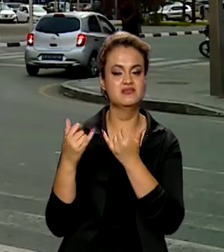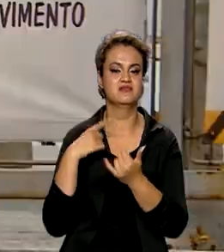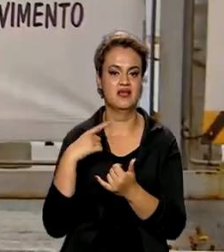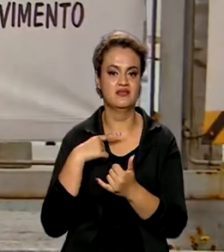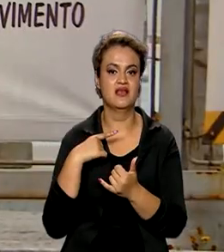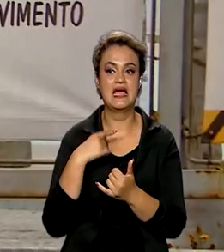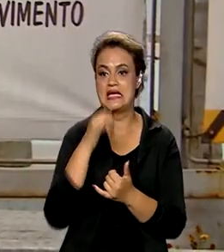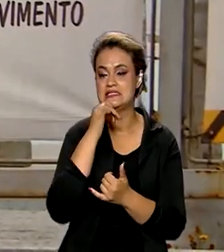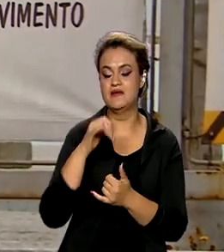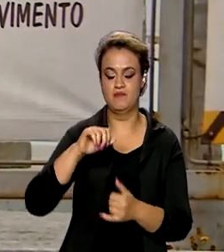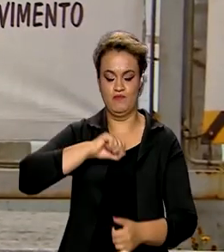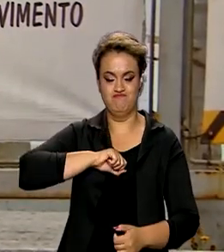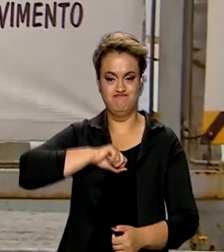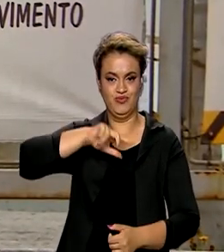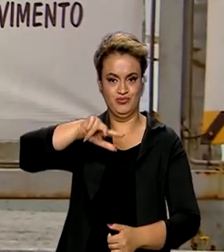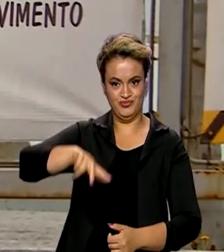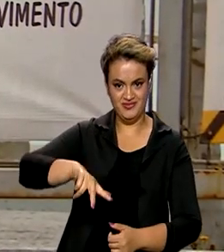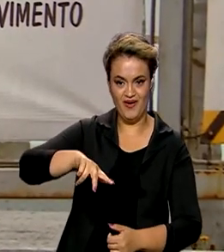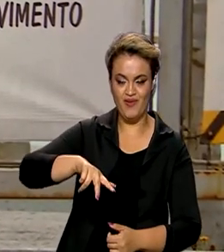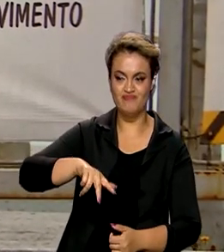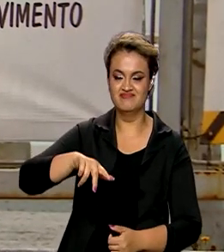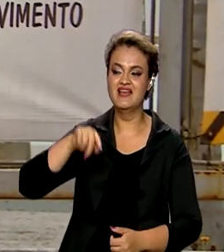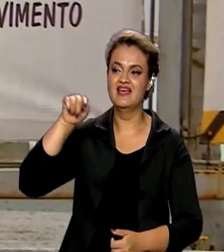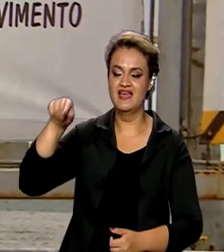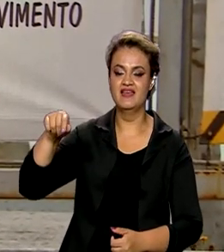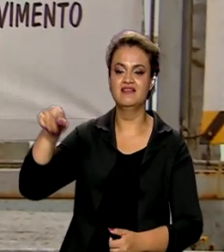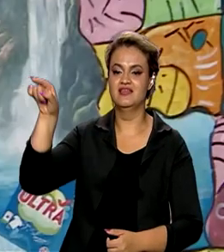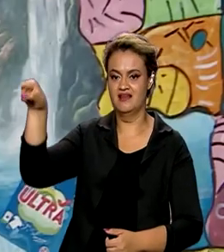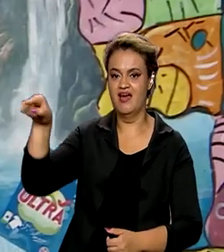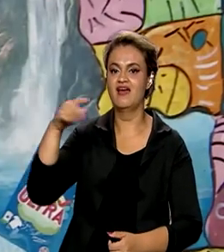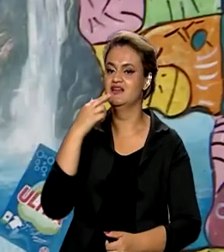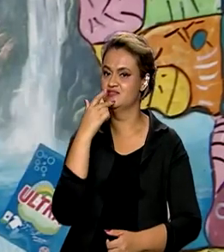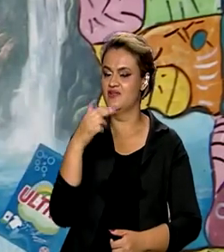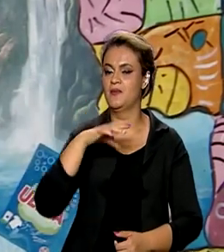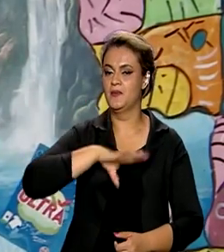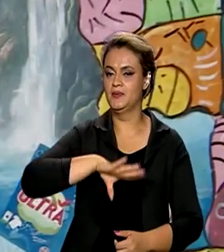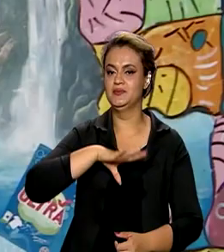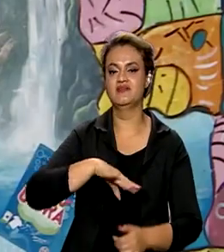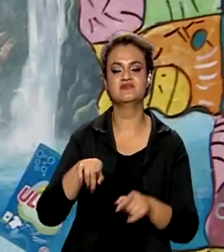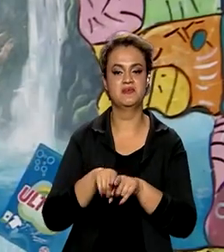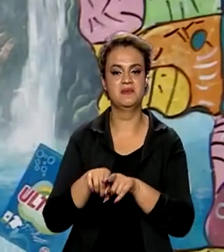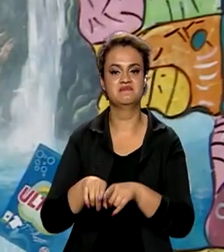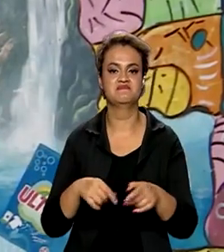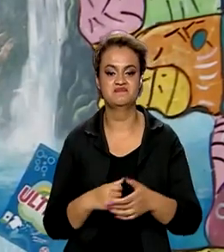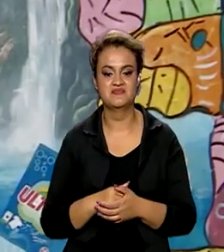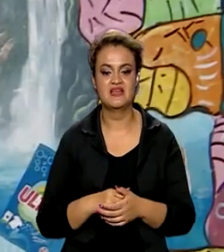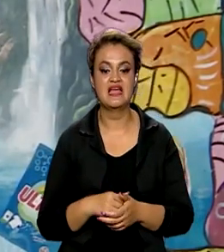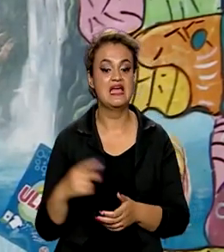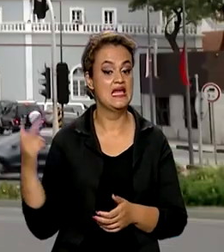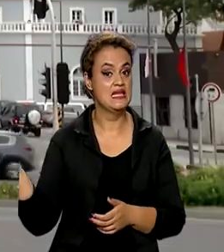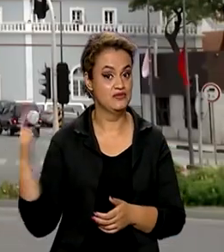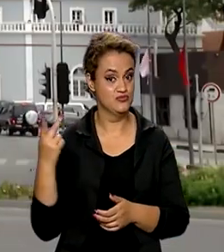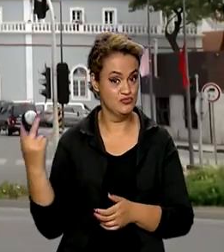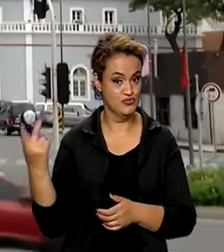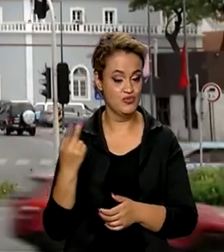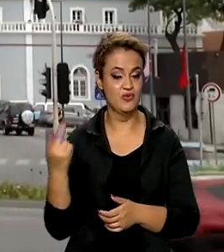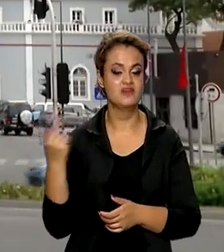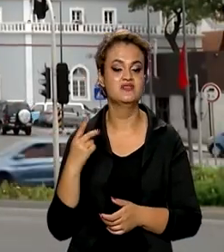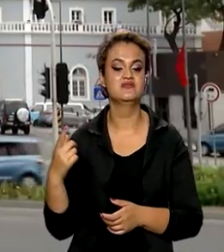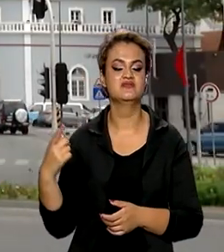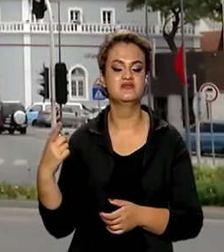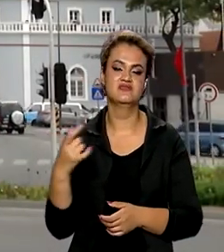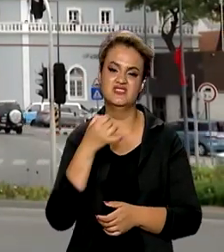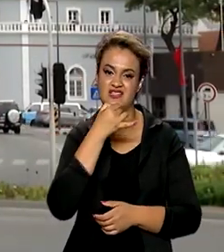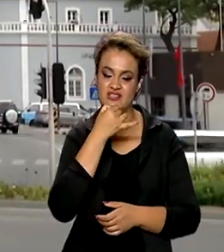isso, tem a língua de Camões como idioma oficial. Brasileiros e angolanos compartilham também um capítulo